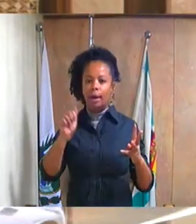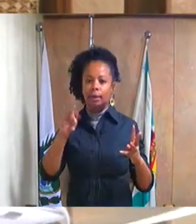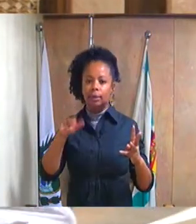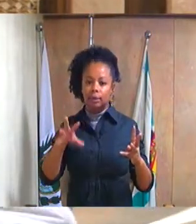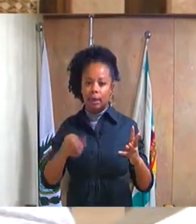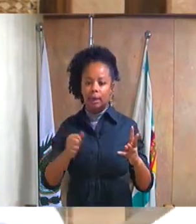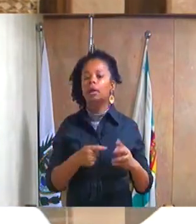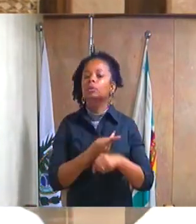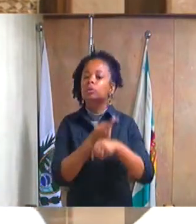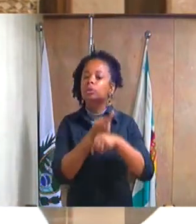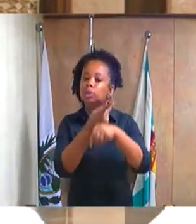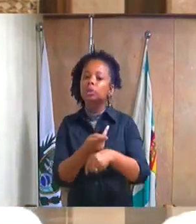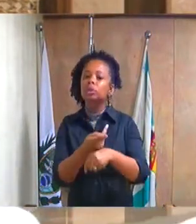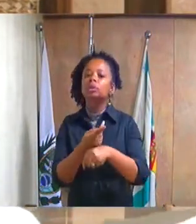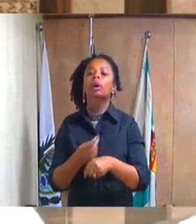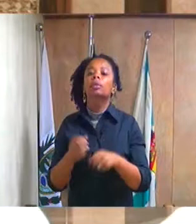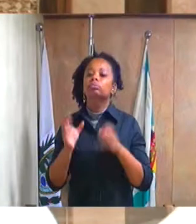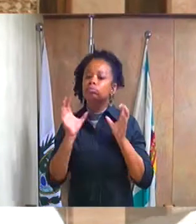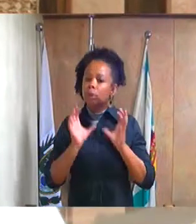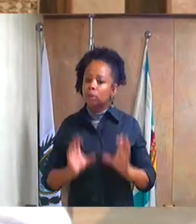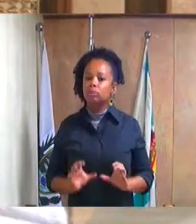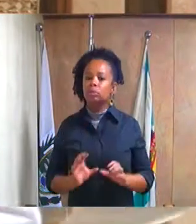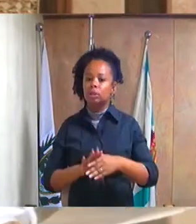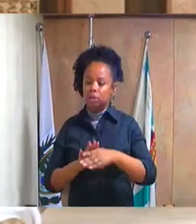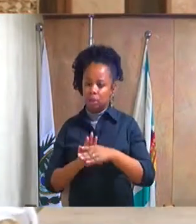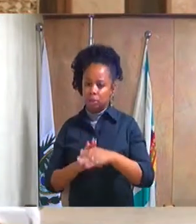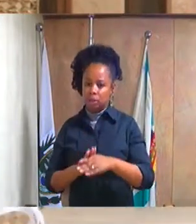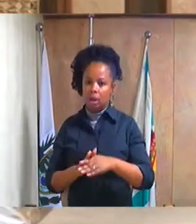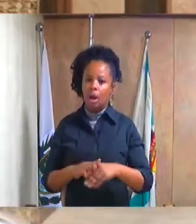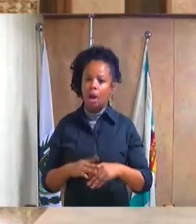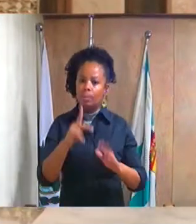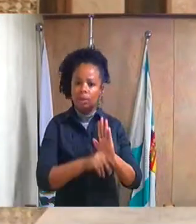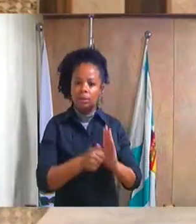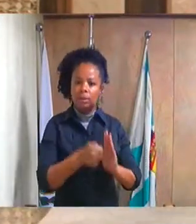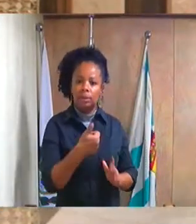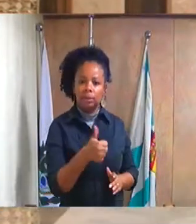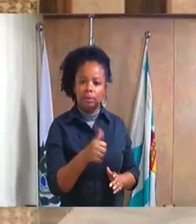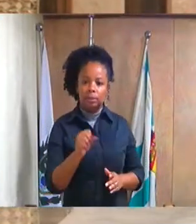Caxiense. Projeto de resolução número 118,